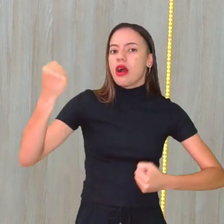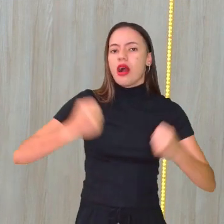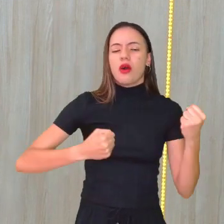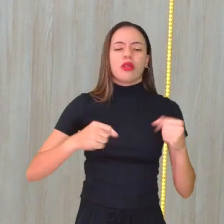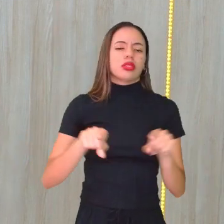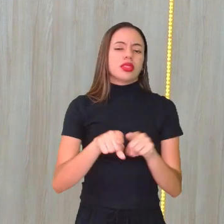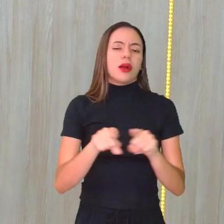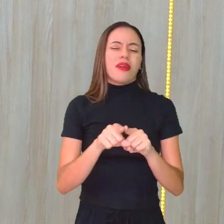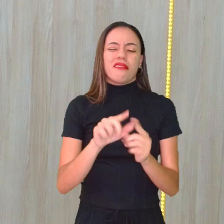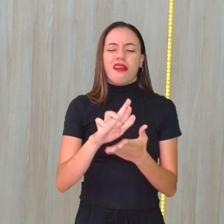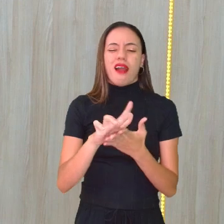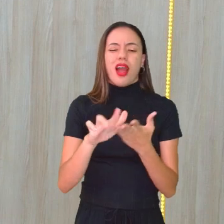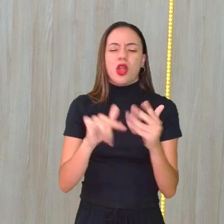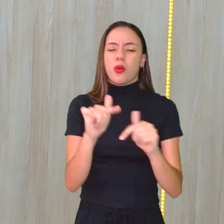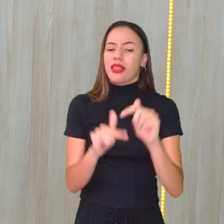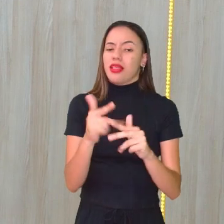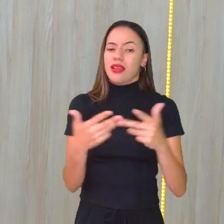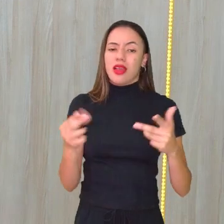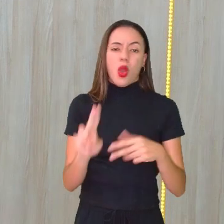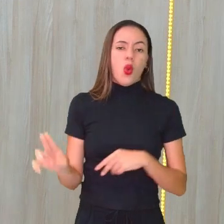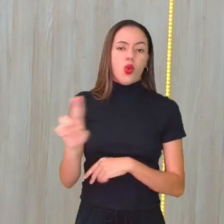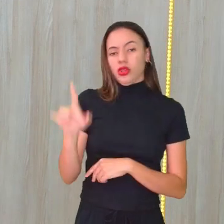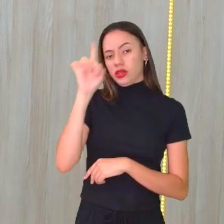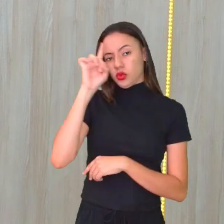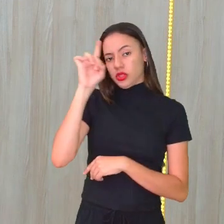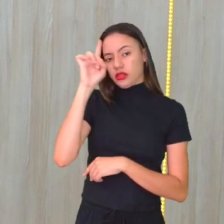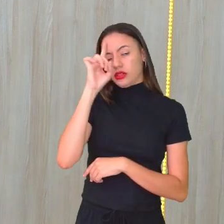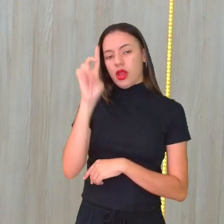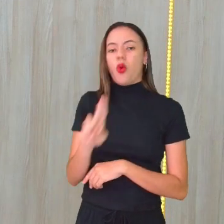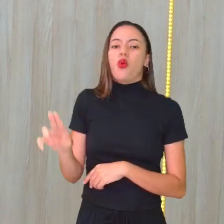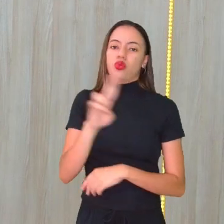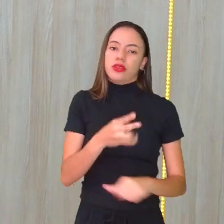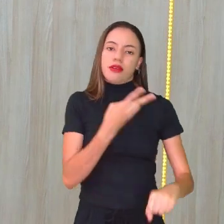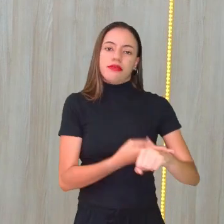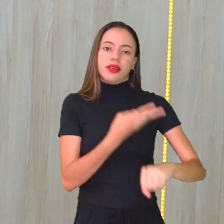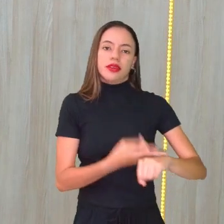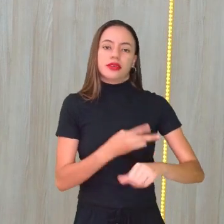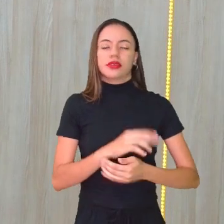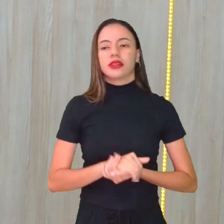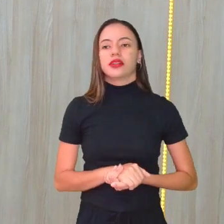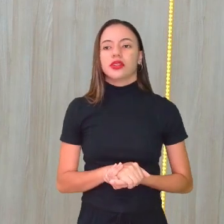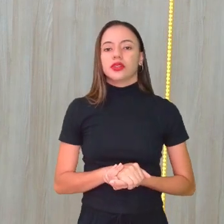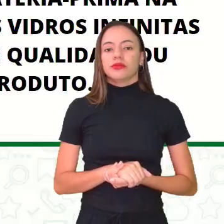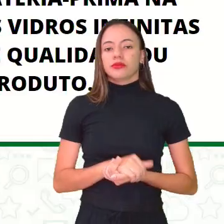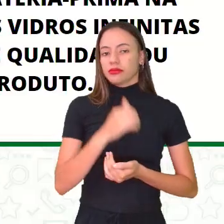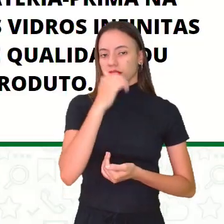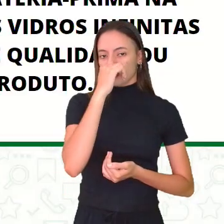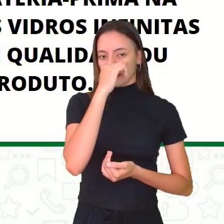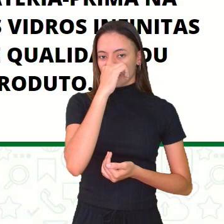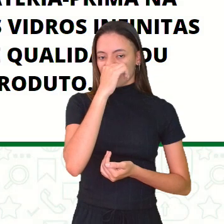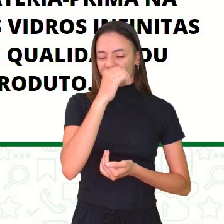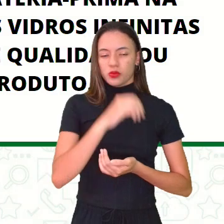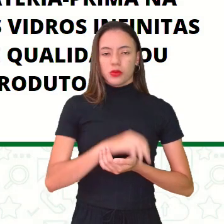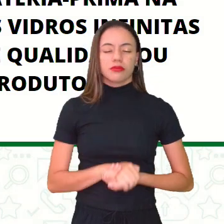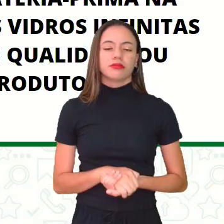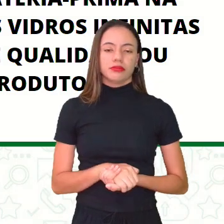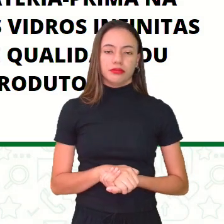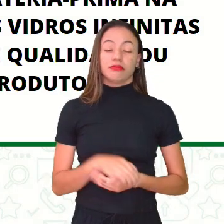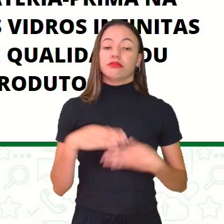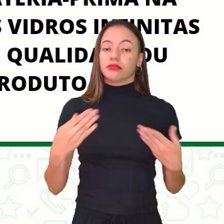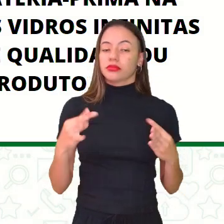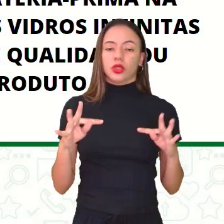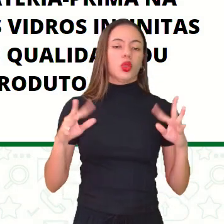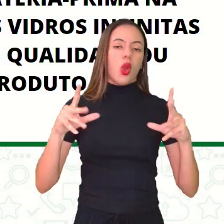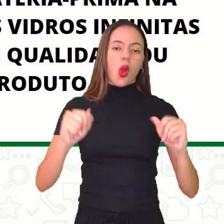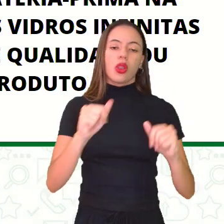utensílios do dia a dia. A gente utiliza o vidro. E aí, olha, quando a gente pensa, todo material que a gente